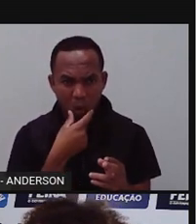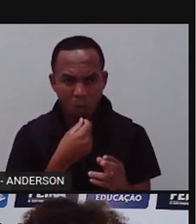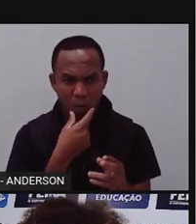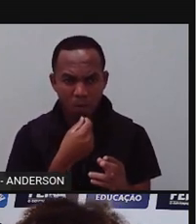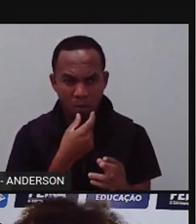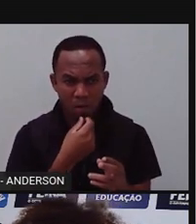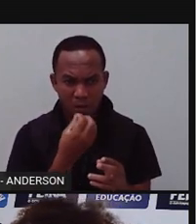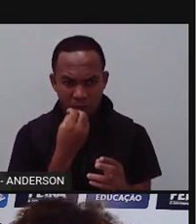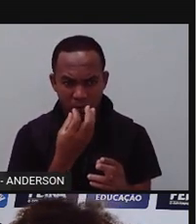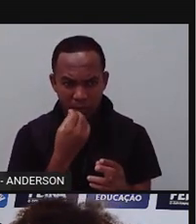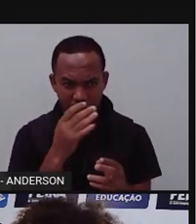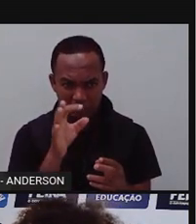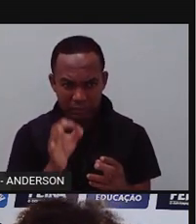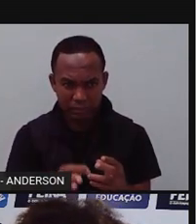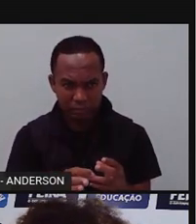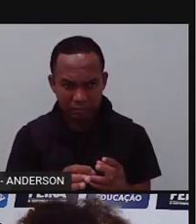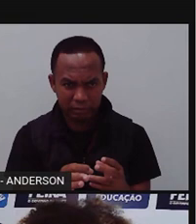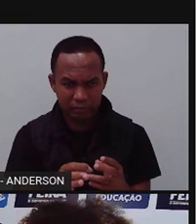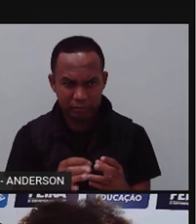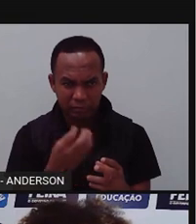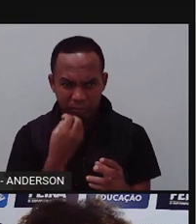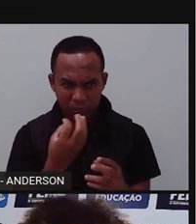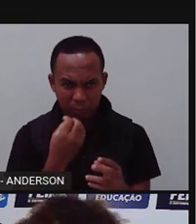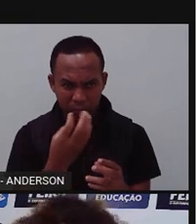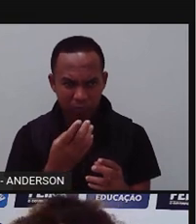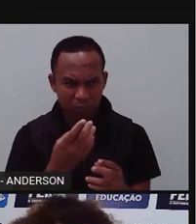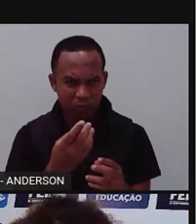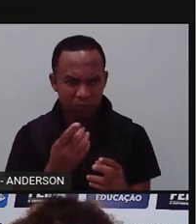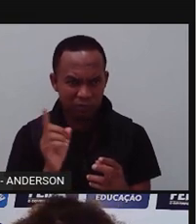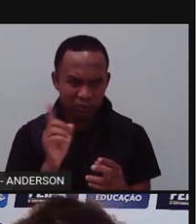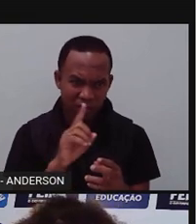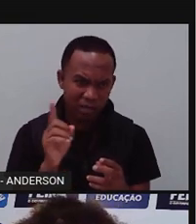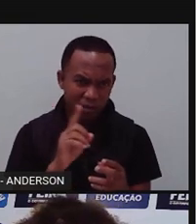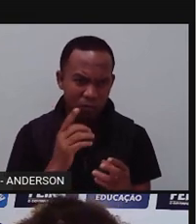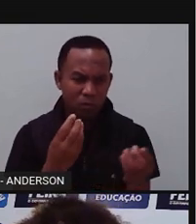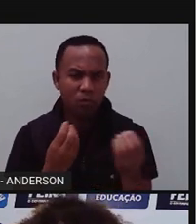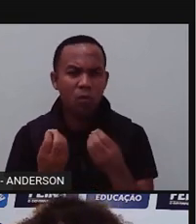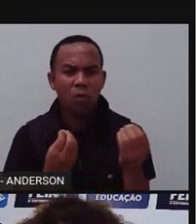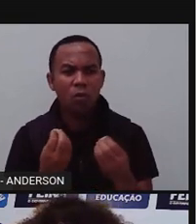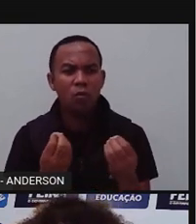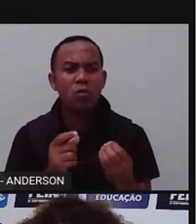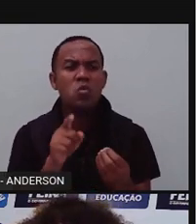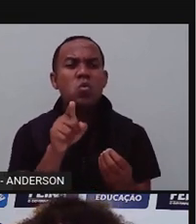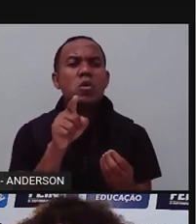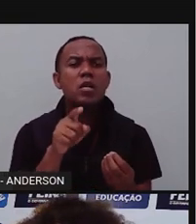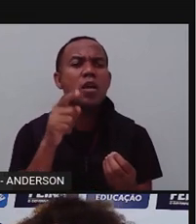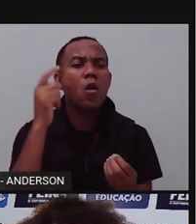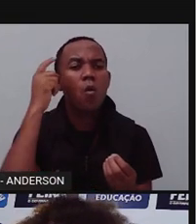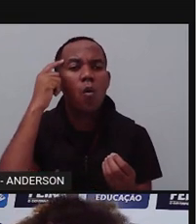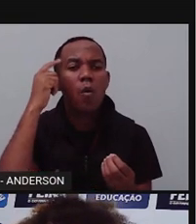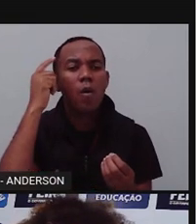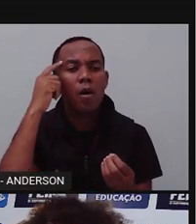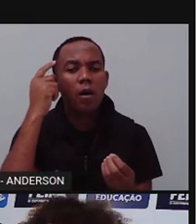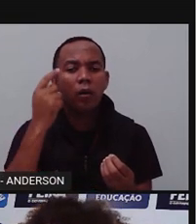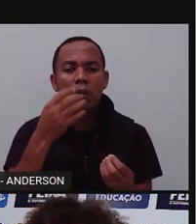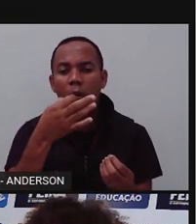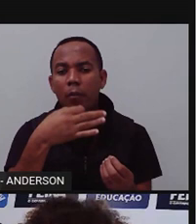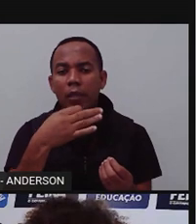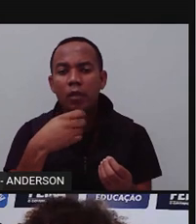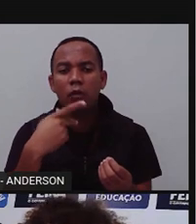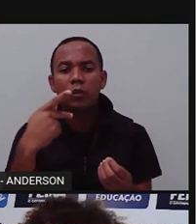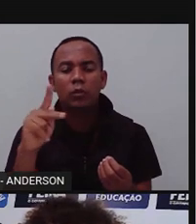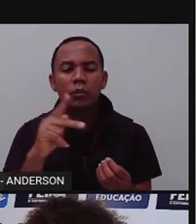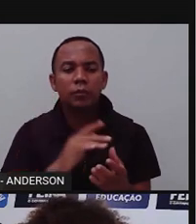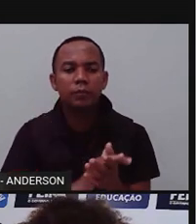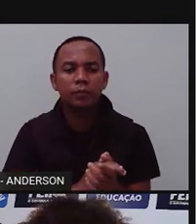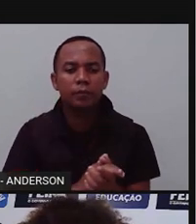relação harmoniosa? É benéfica? Não é harmoniosa? E aí, o vocês acham? Fica a questão aí para vocês.